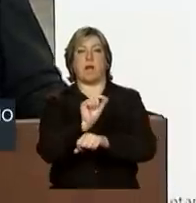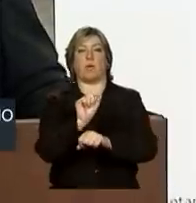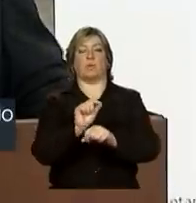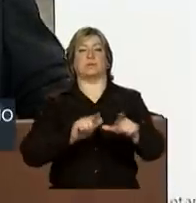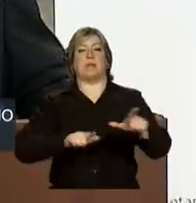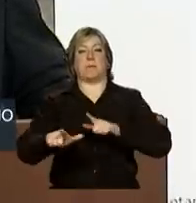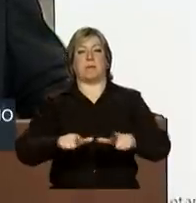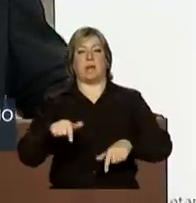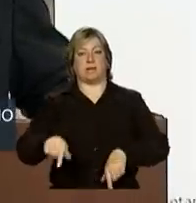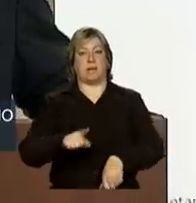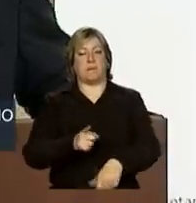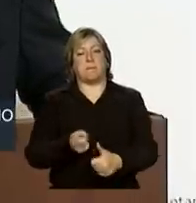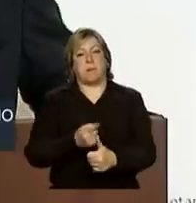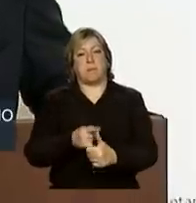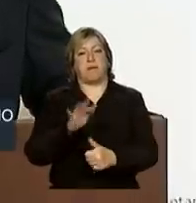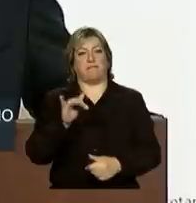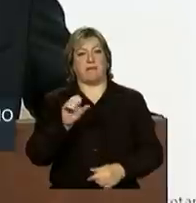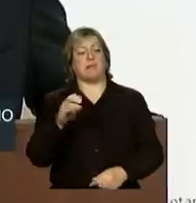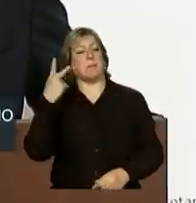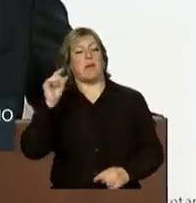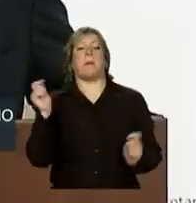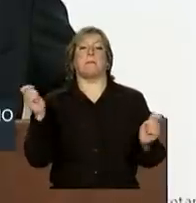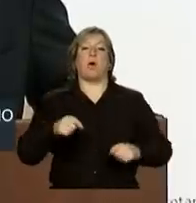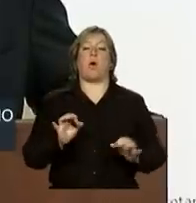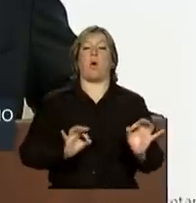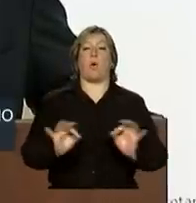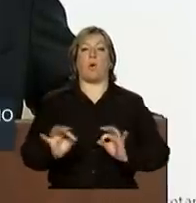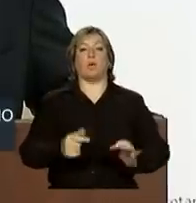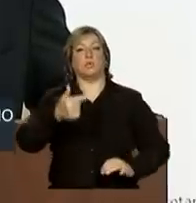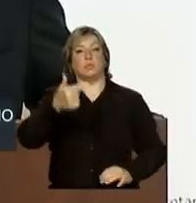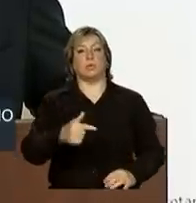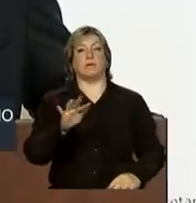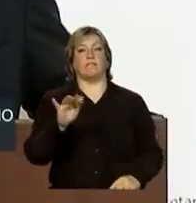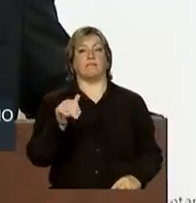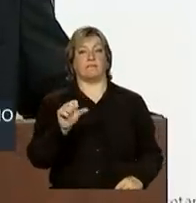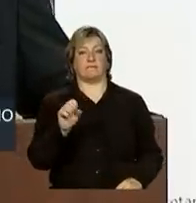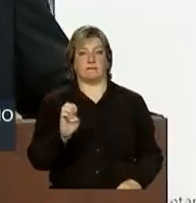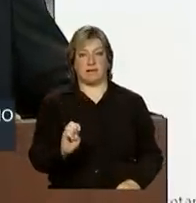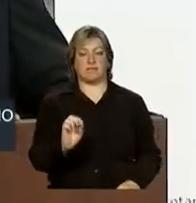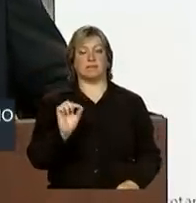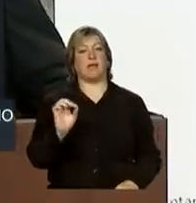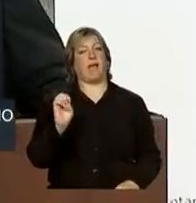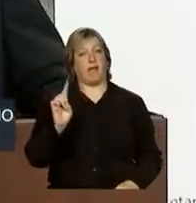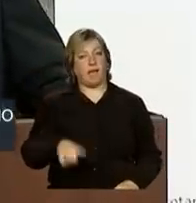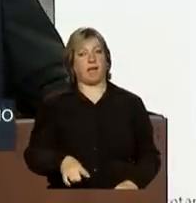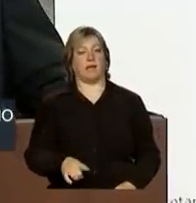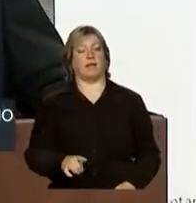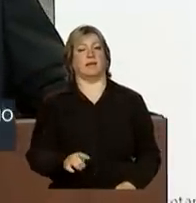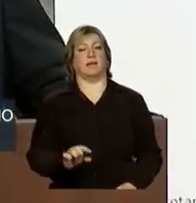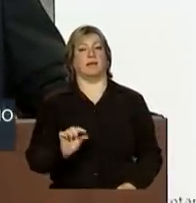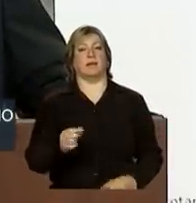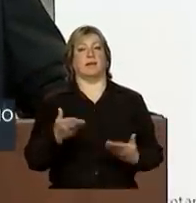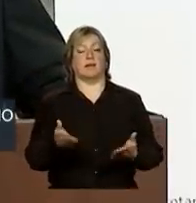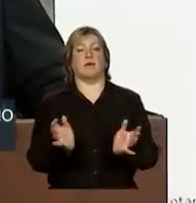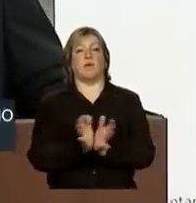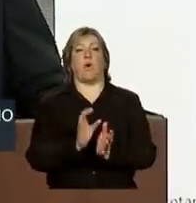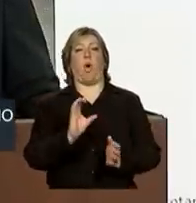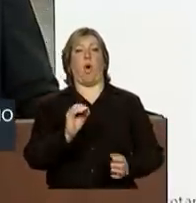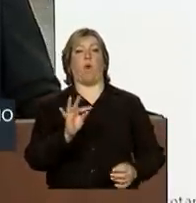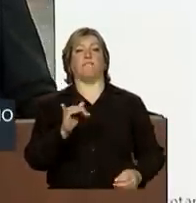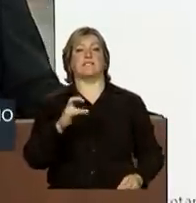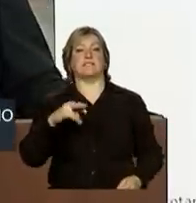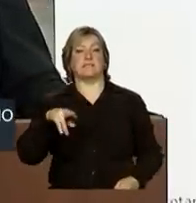primeira fase para que possamos organizar a segunda fase, que é exatamente a fase da oficina